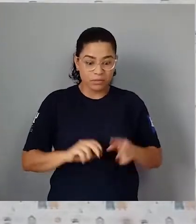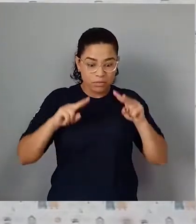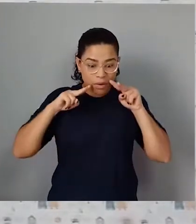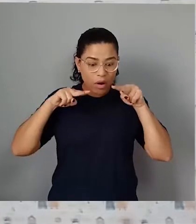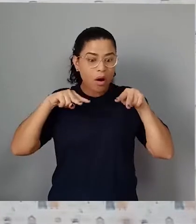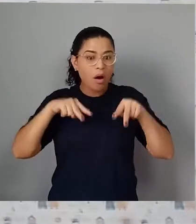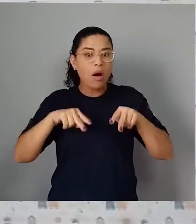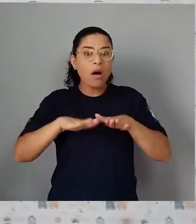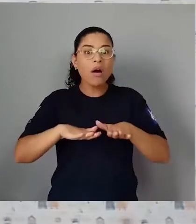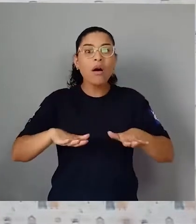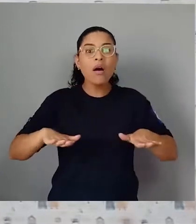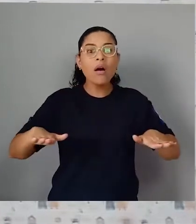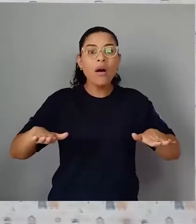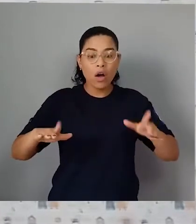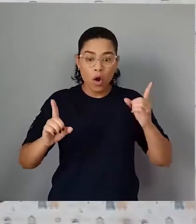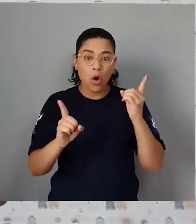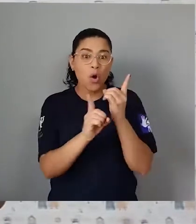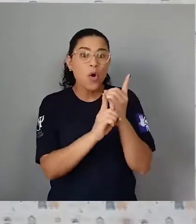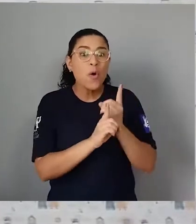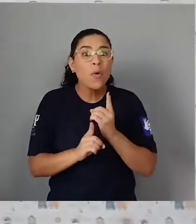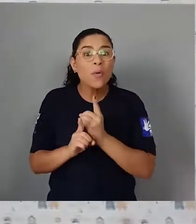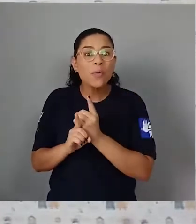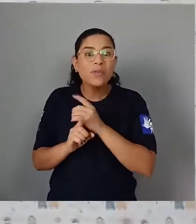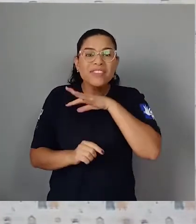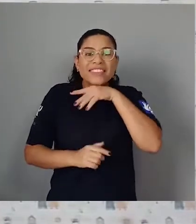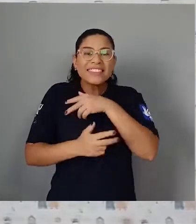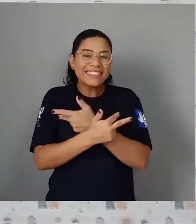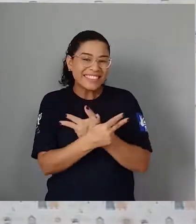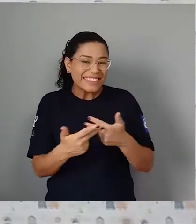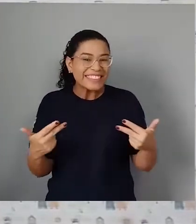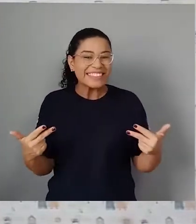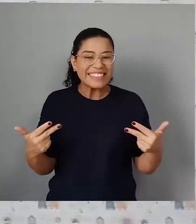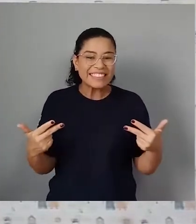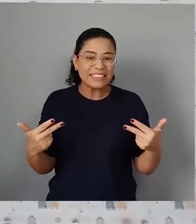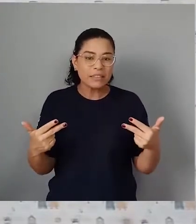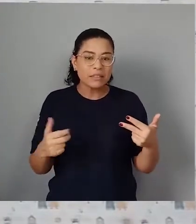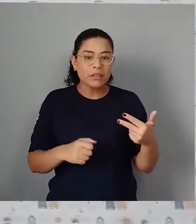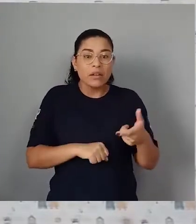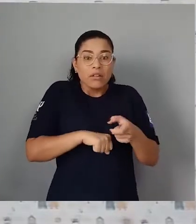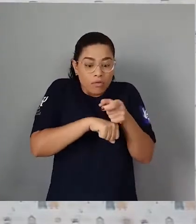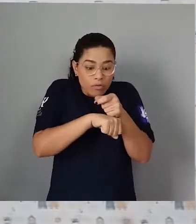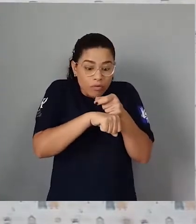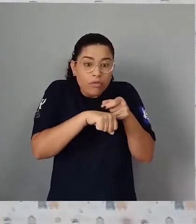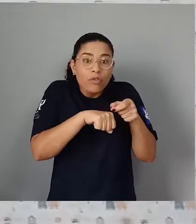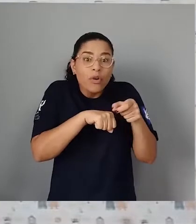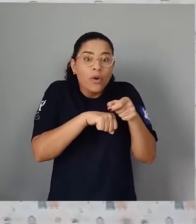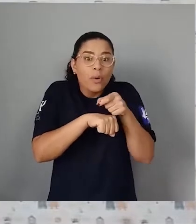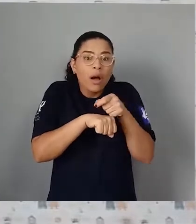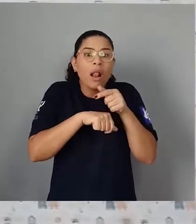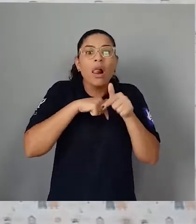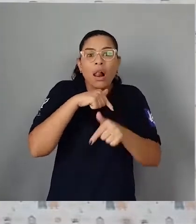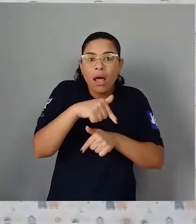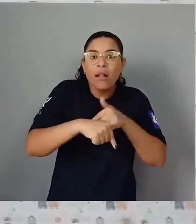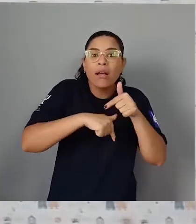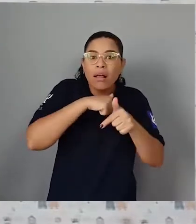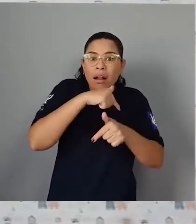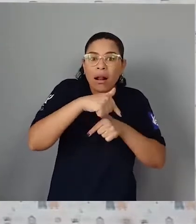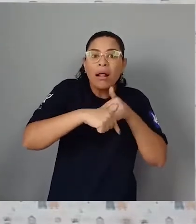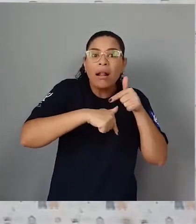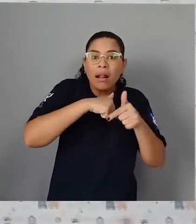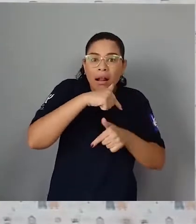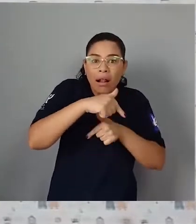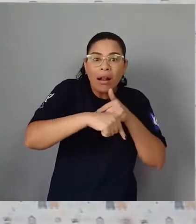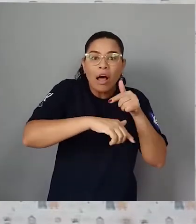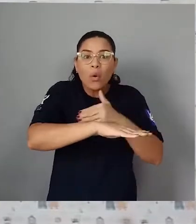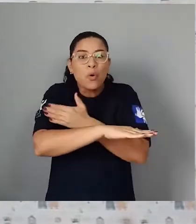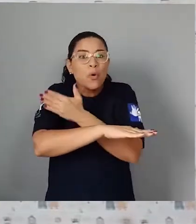encontro alguns bichinhos, como a formiga, que trabalha noite e dia,